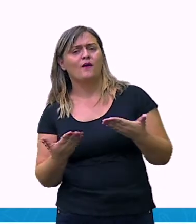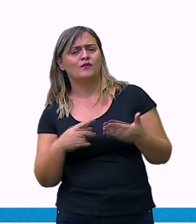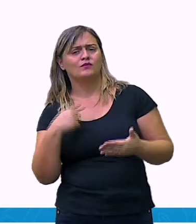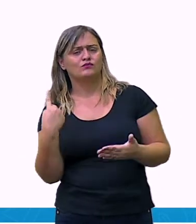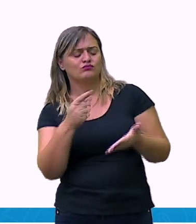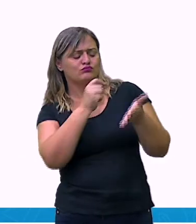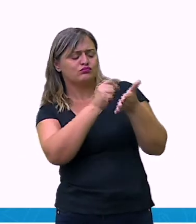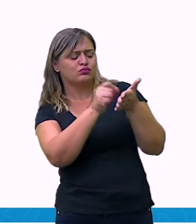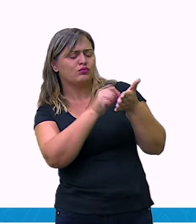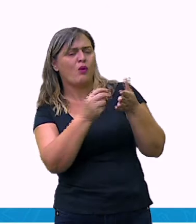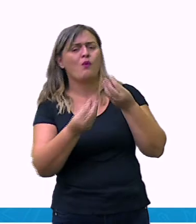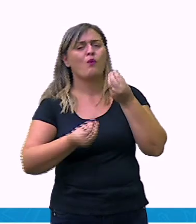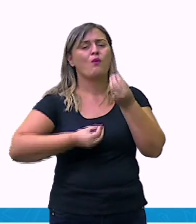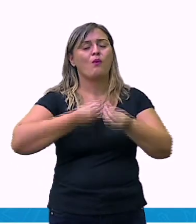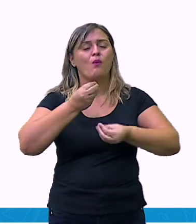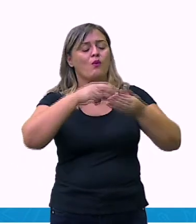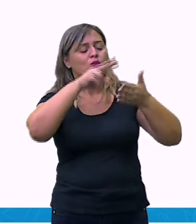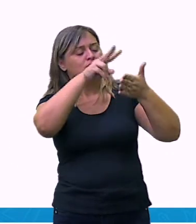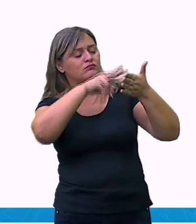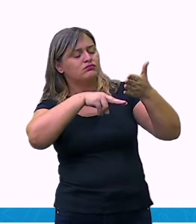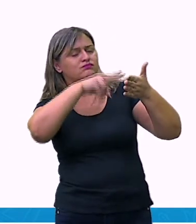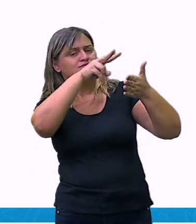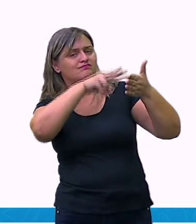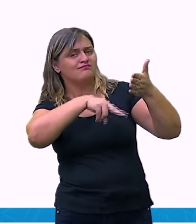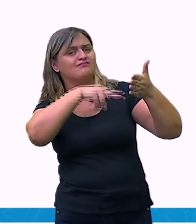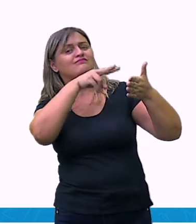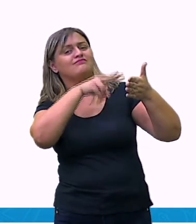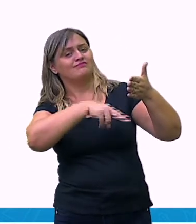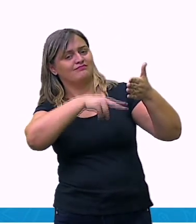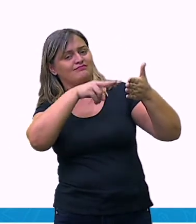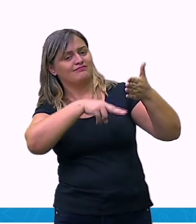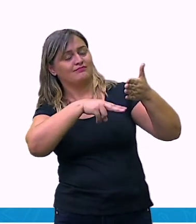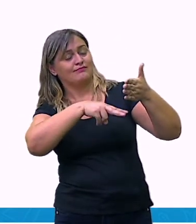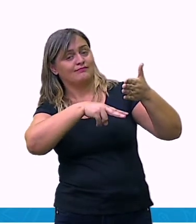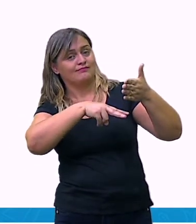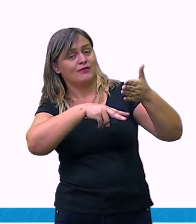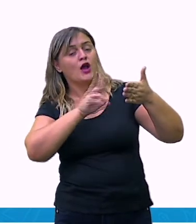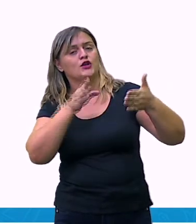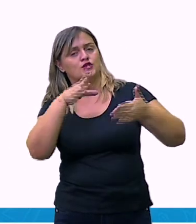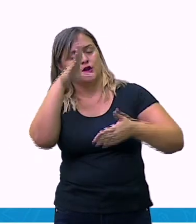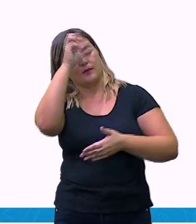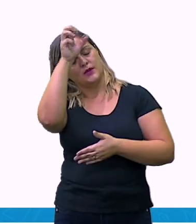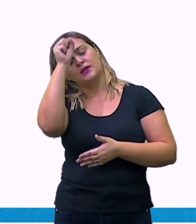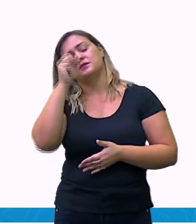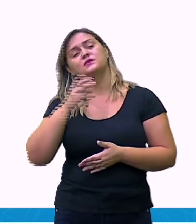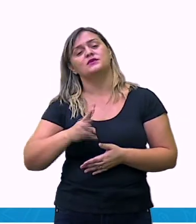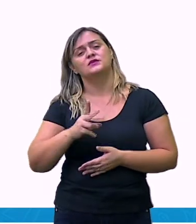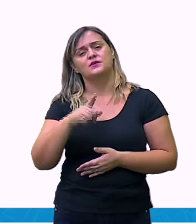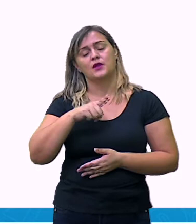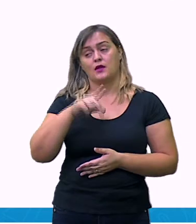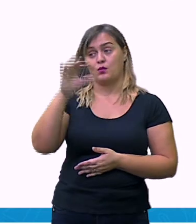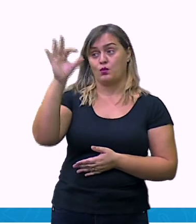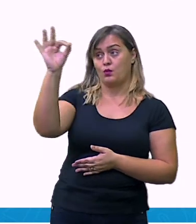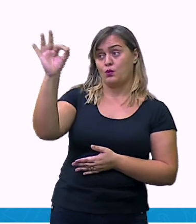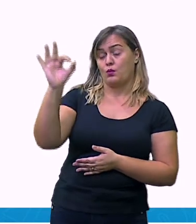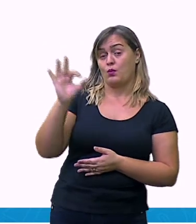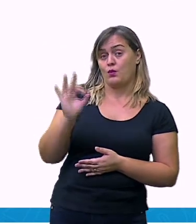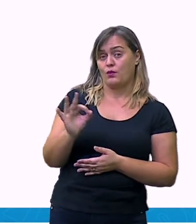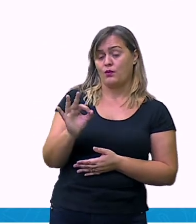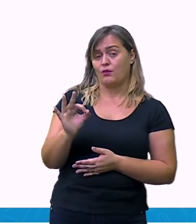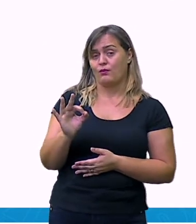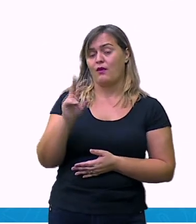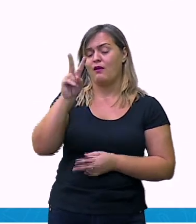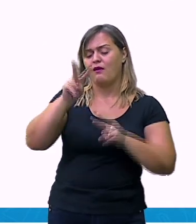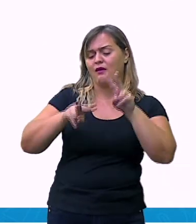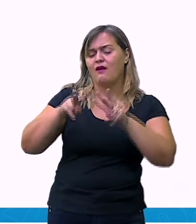porcentagem. Nós já aprendemos que todas as vezes que aparecer este símbolo, nós vamos ler por cento.